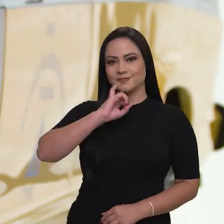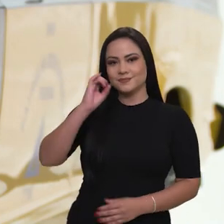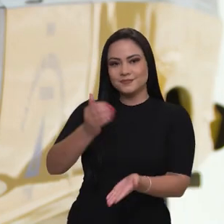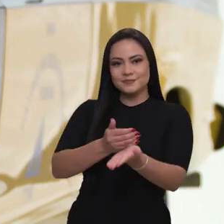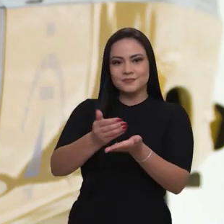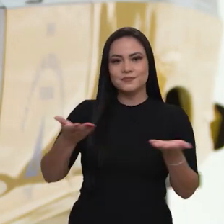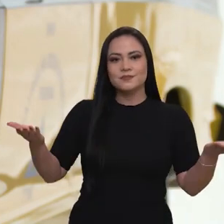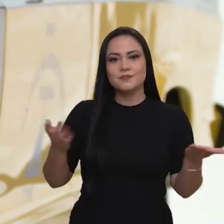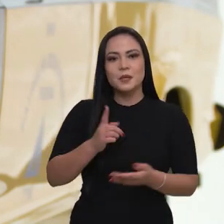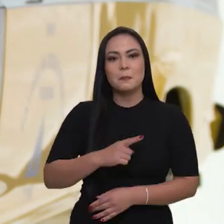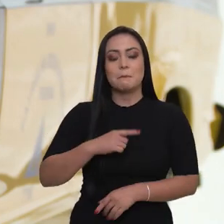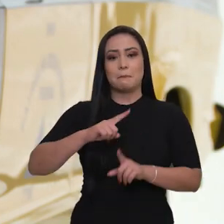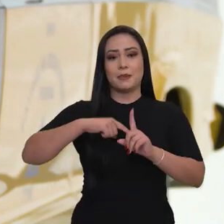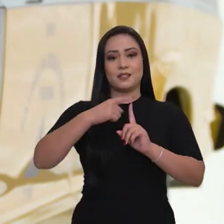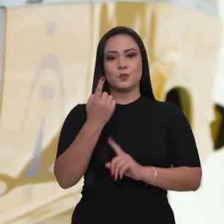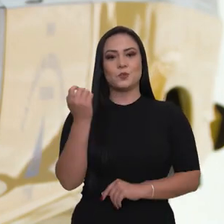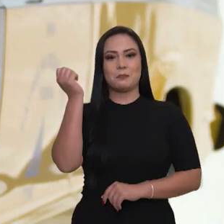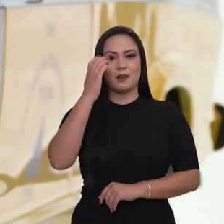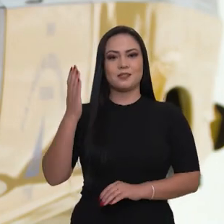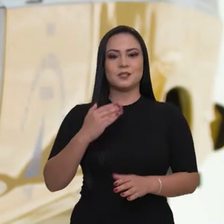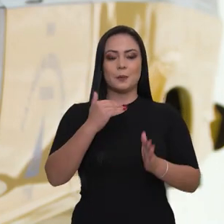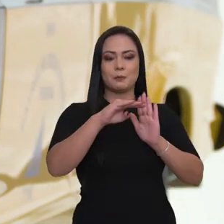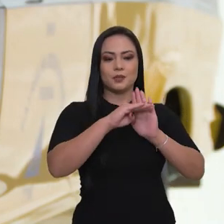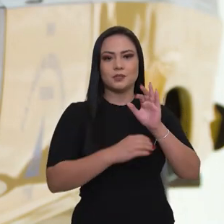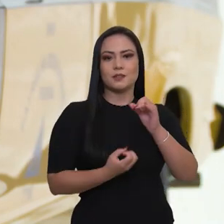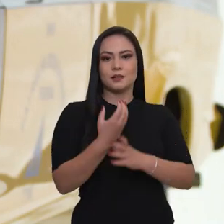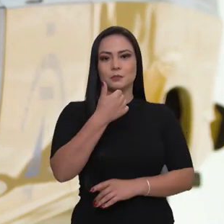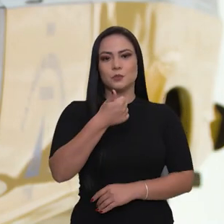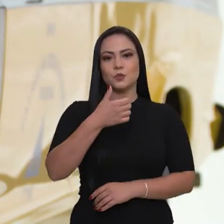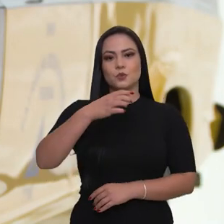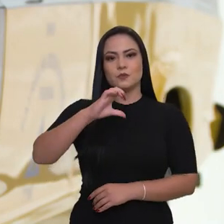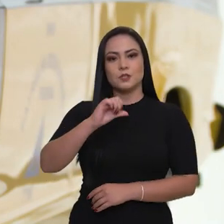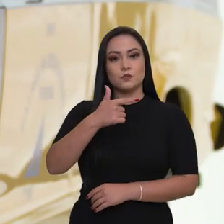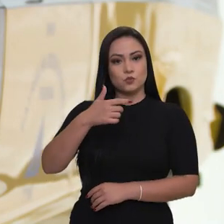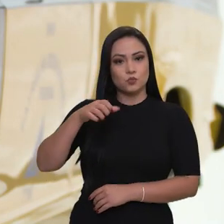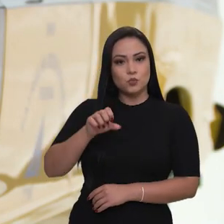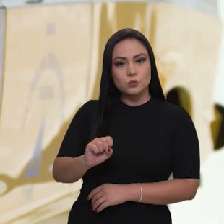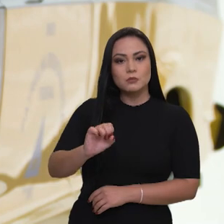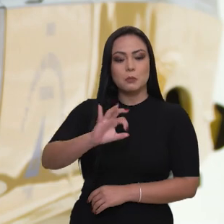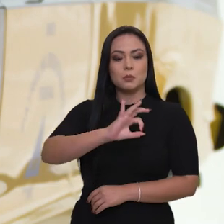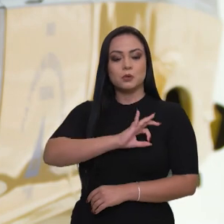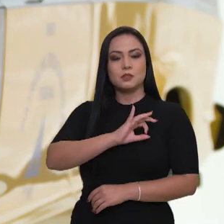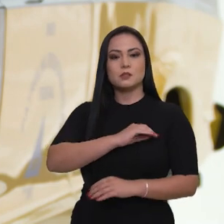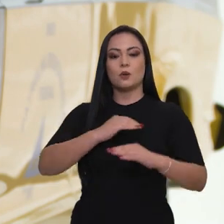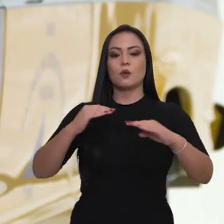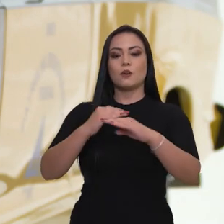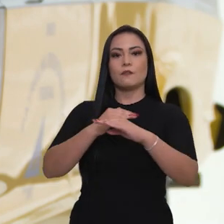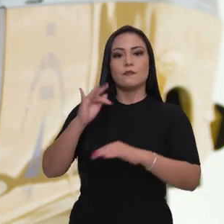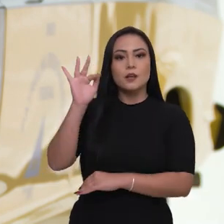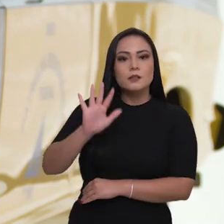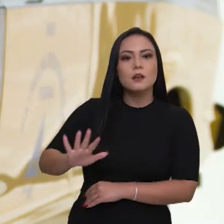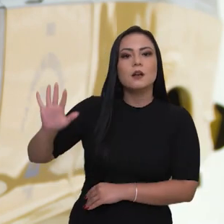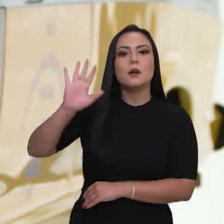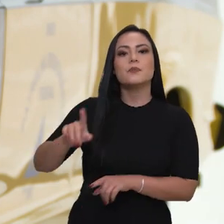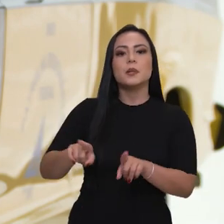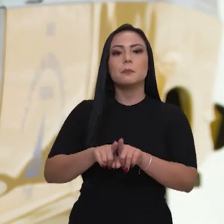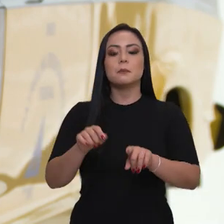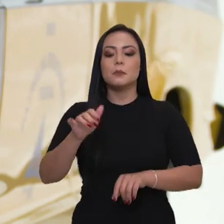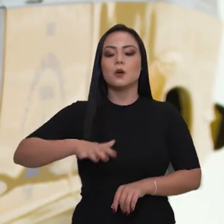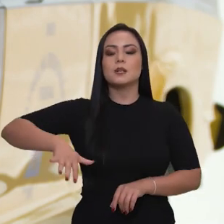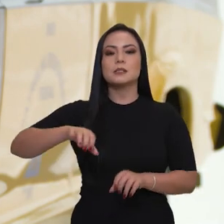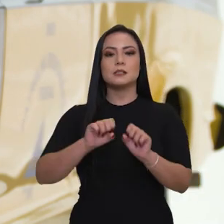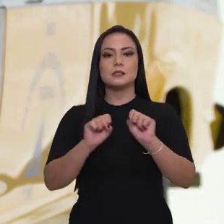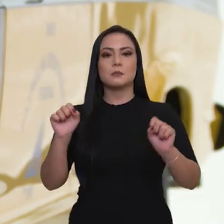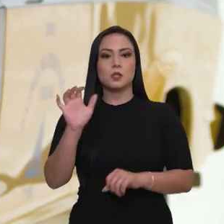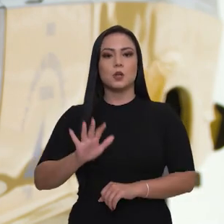Olá, começa agora mais um Brasil em Pauta. Criada em 1928, a Polícia Rodoviária Federal é parte